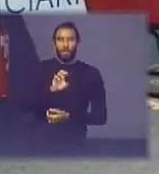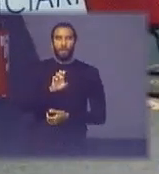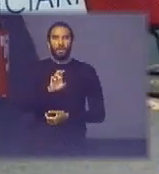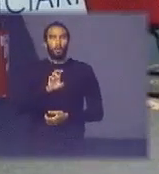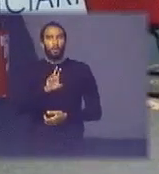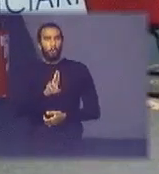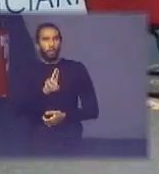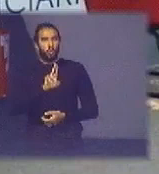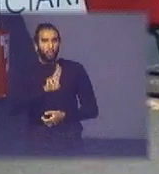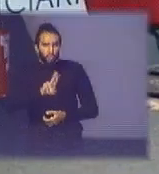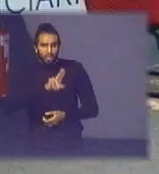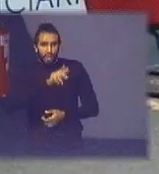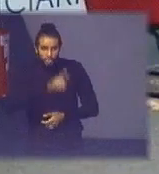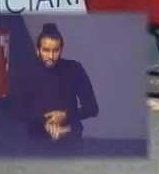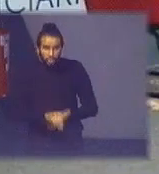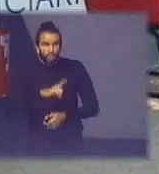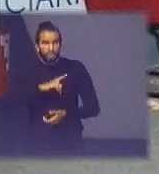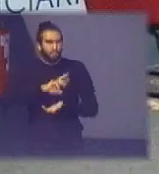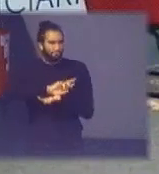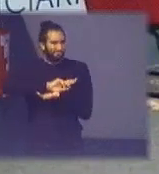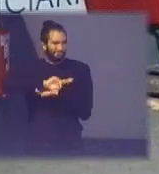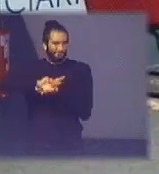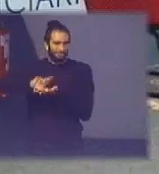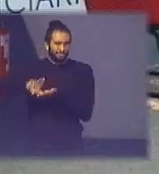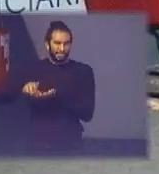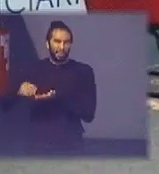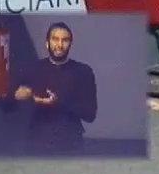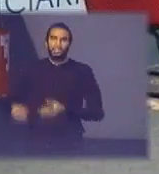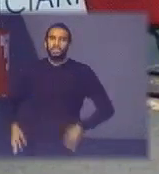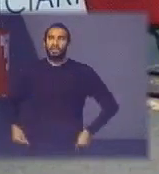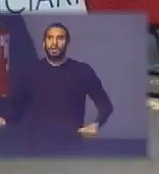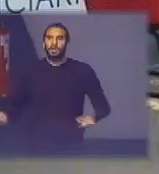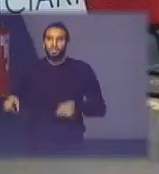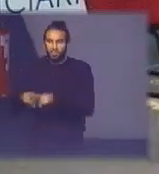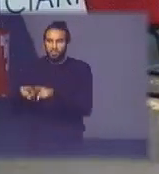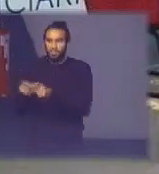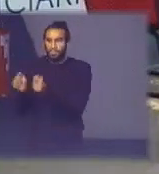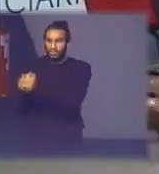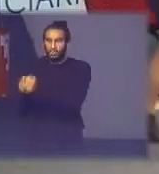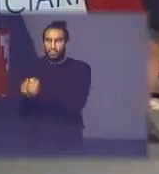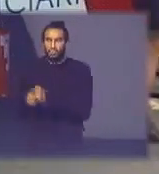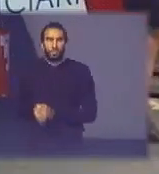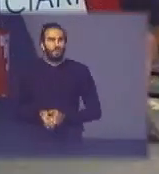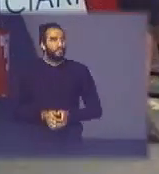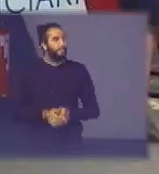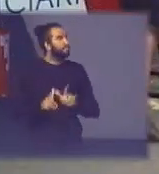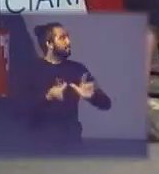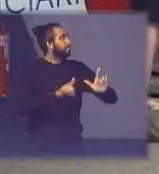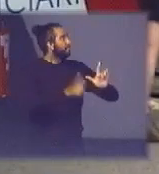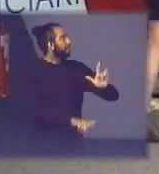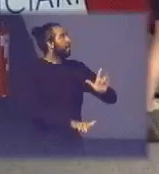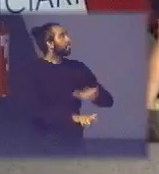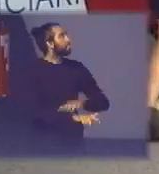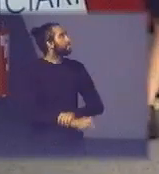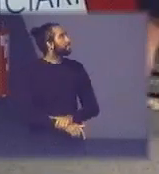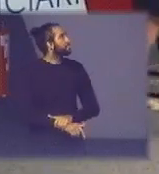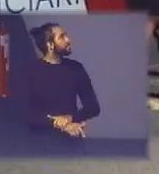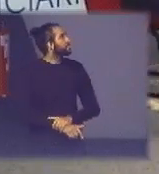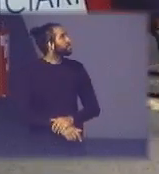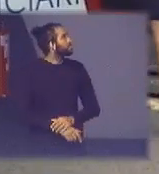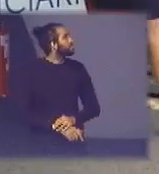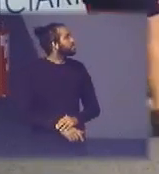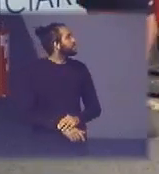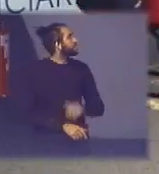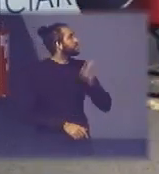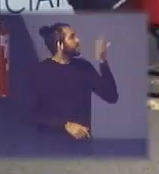impacto consumo energético enfim de recursos e insumos próximo por favor mais um vou destacar aqui